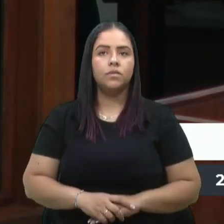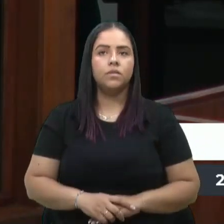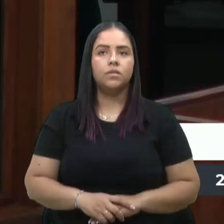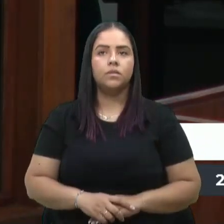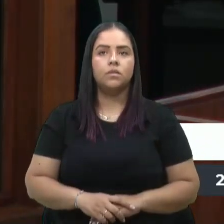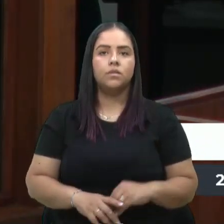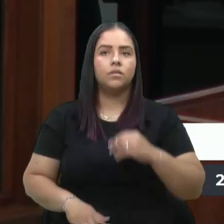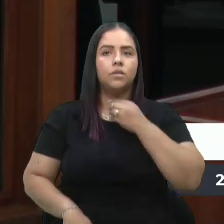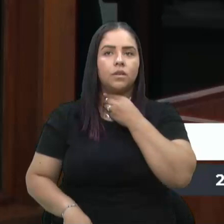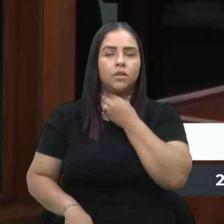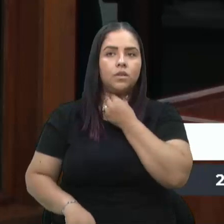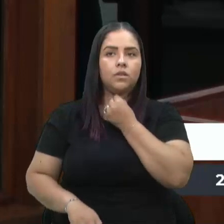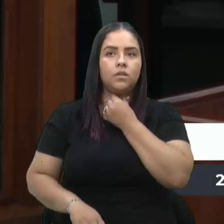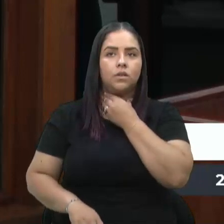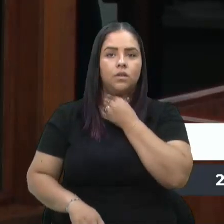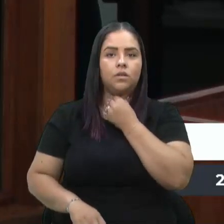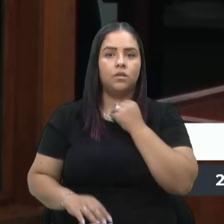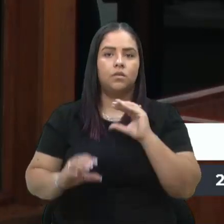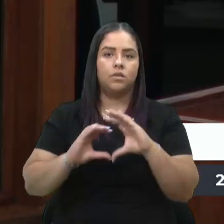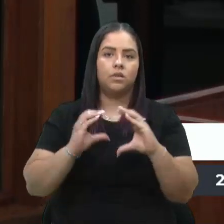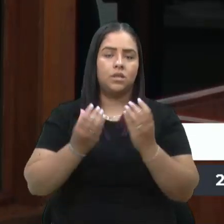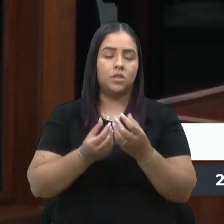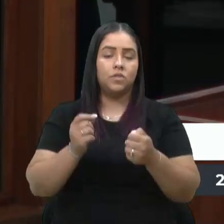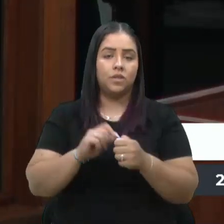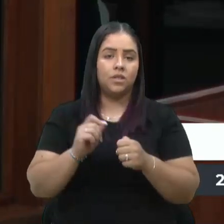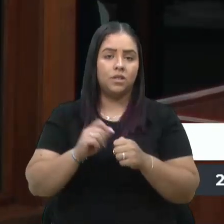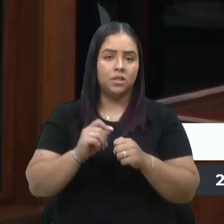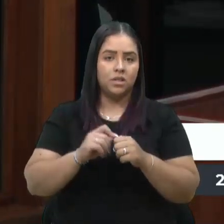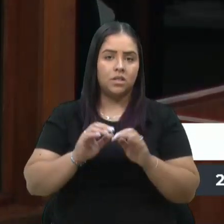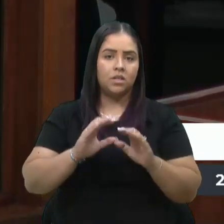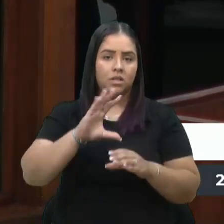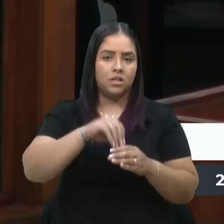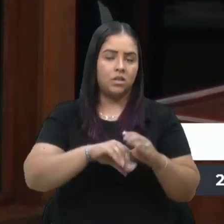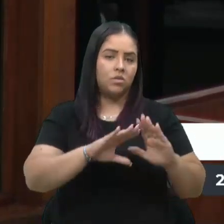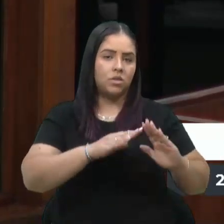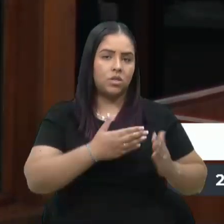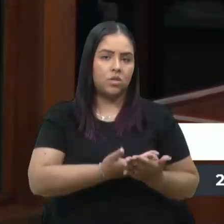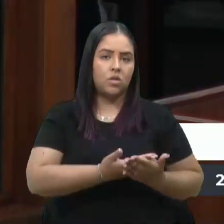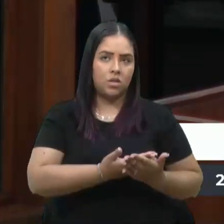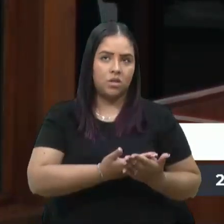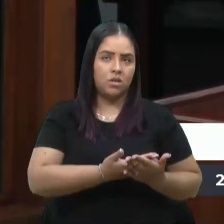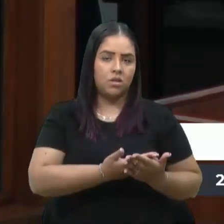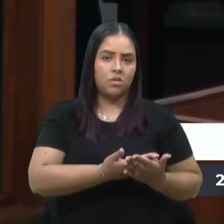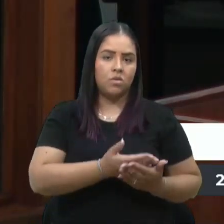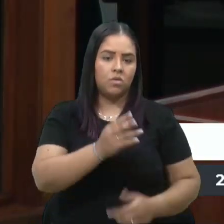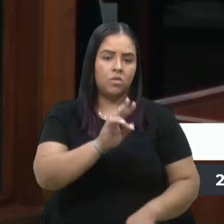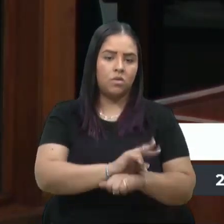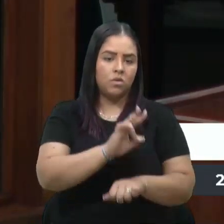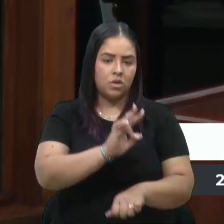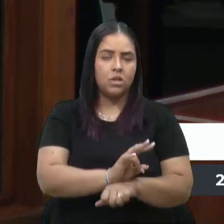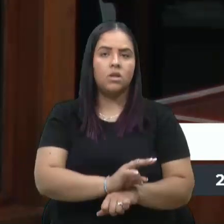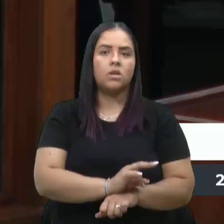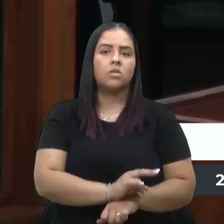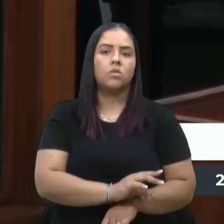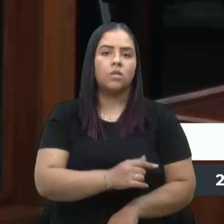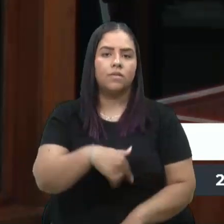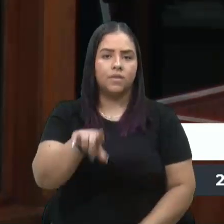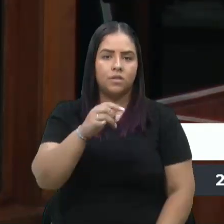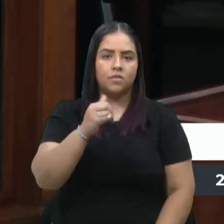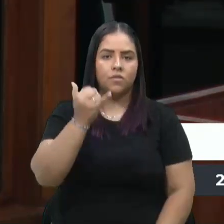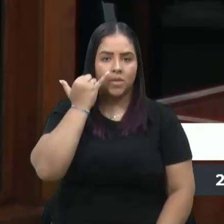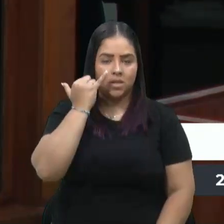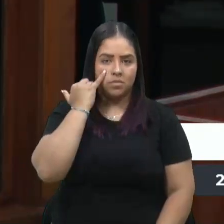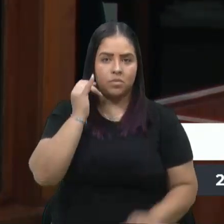O engajamento comunitário, você cria nas escolas. O engajamento comunitário, você cria levando informação para as pessoas.